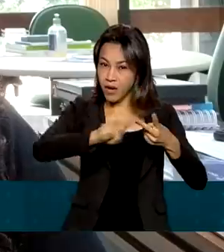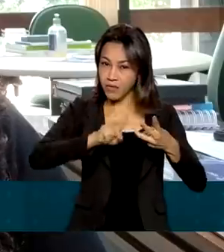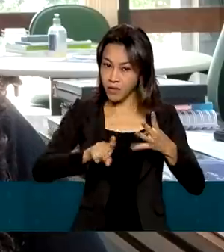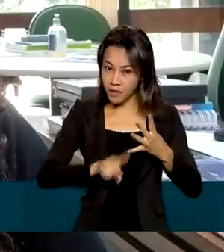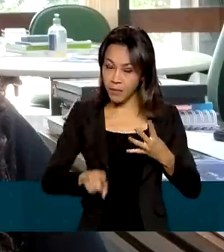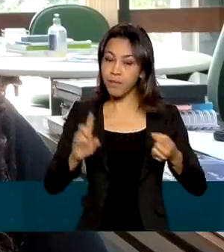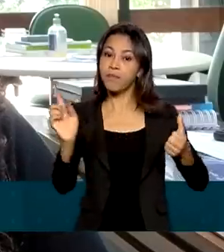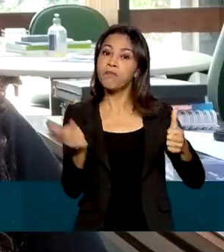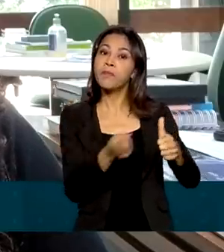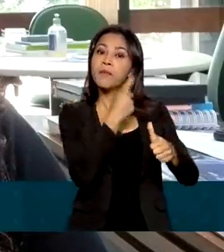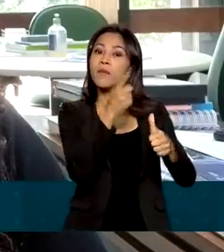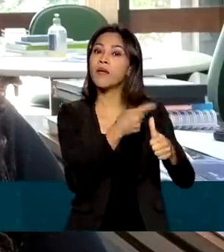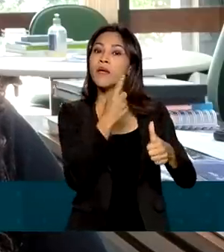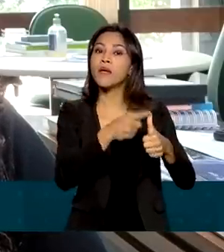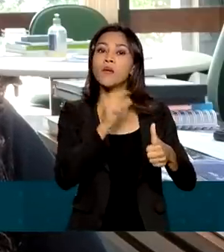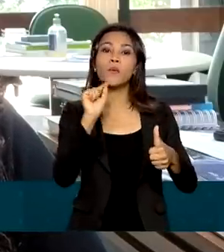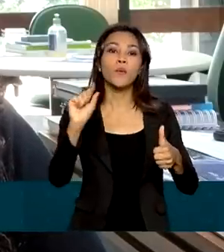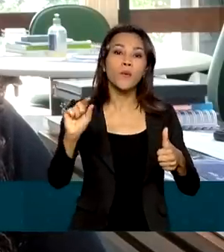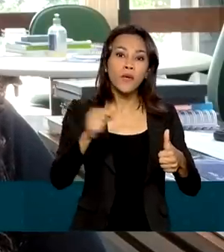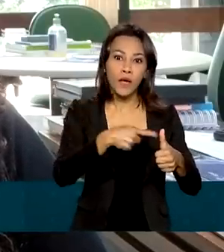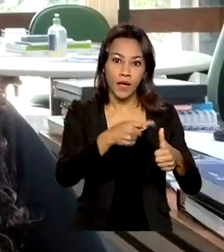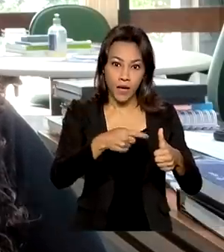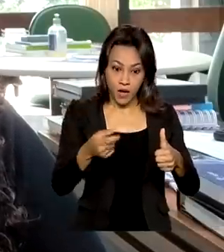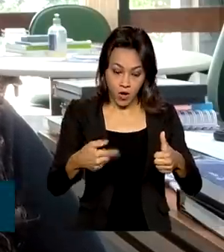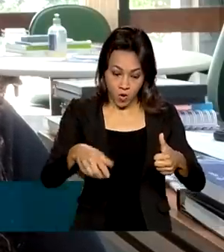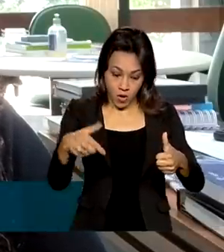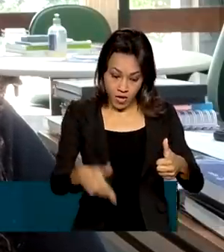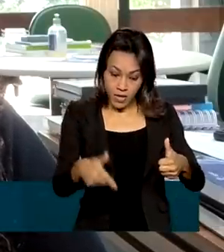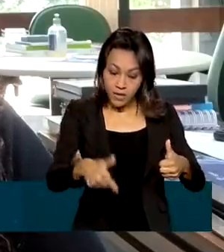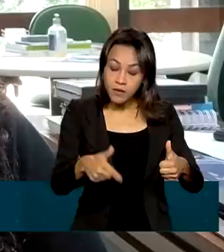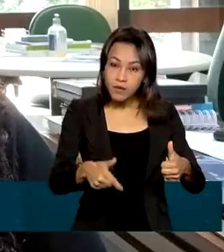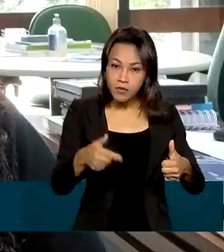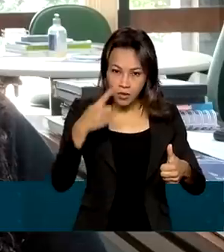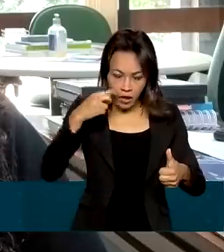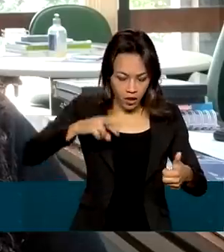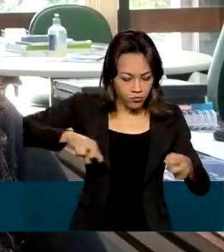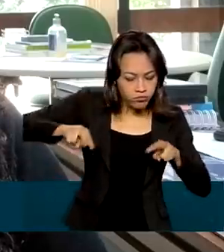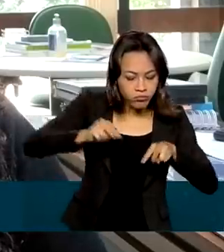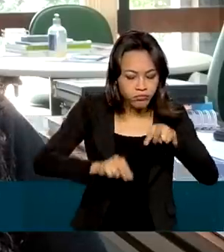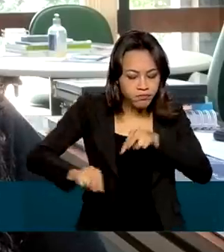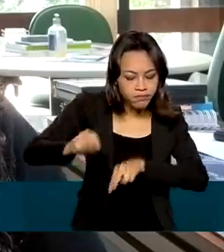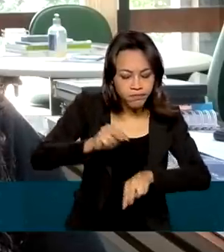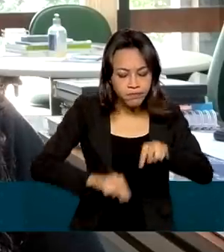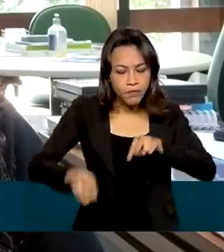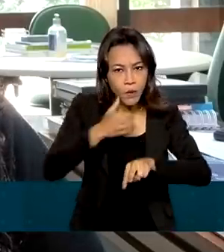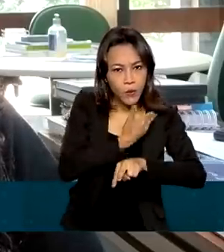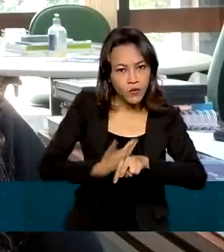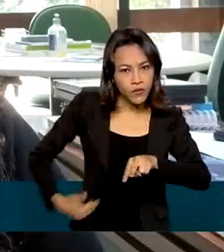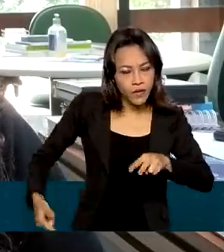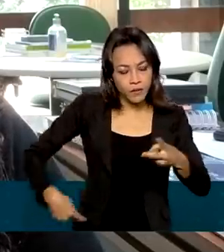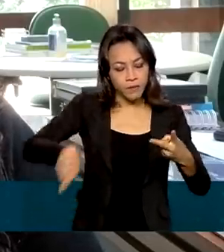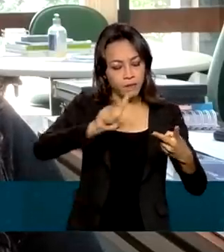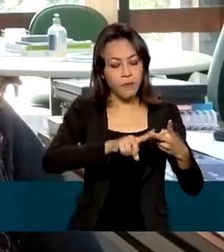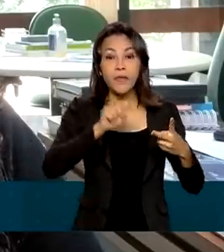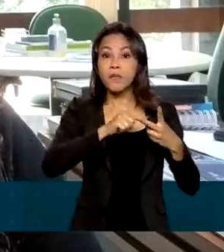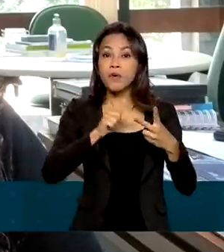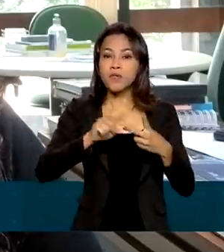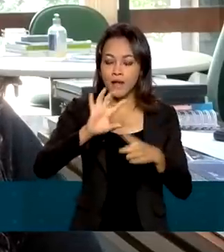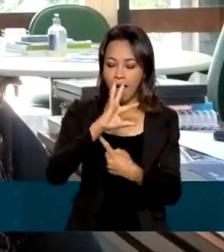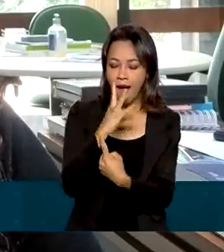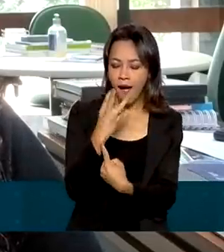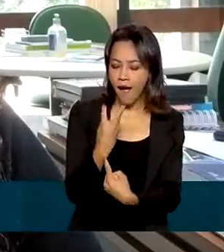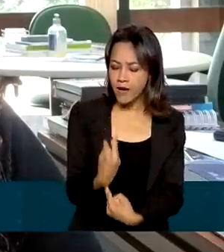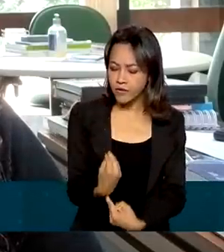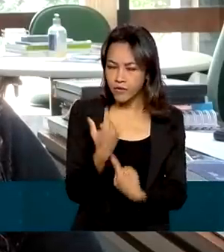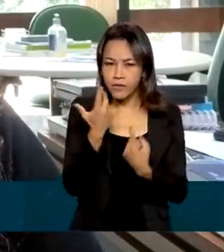é a vinculação do produto a um serviço de inspeção e o segundo é a caracterização da artesanalidade do produto. Então, ele